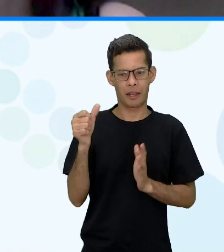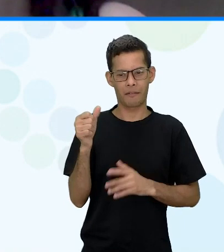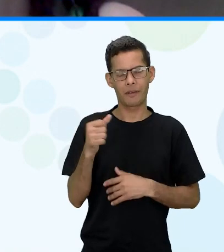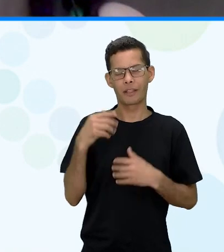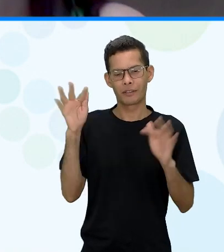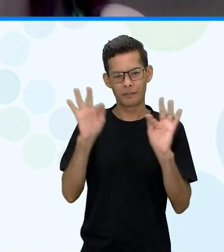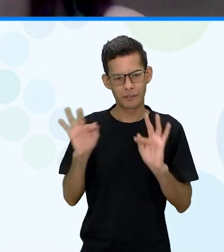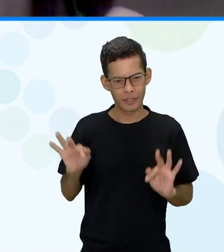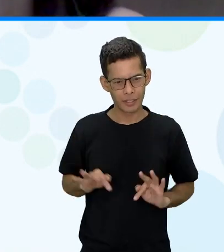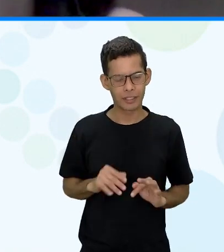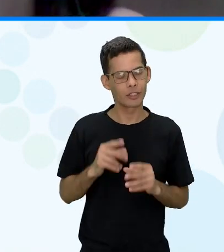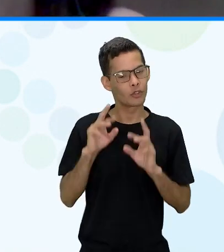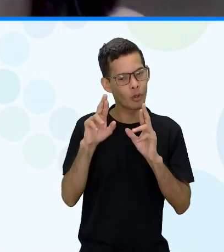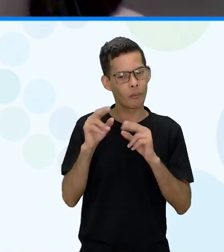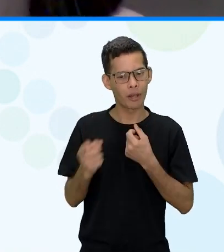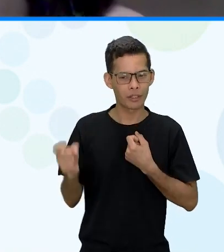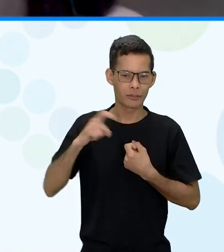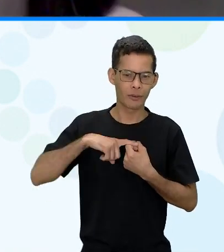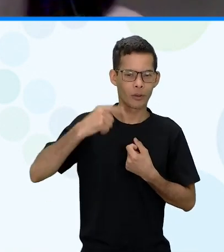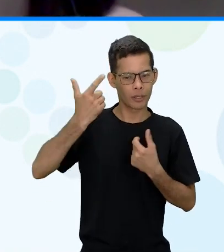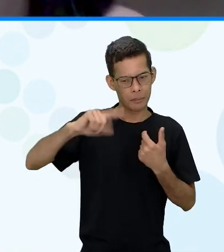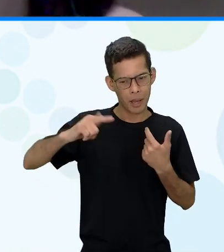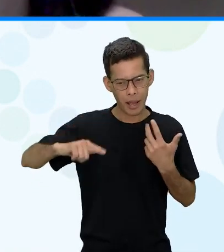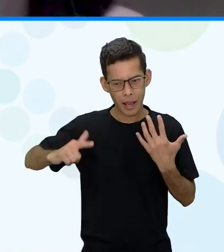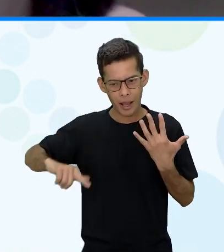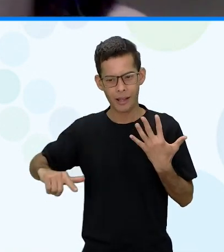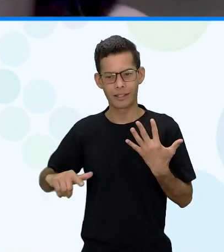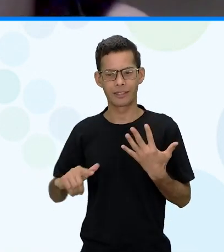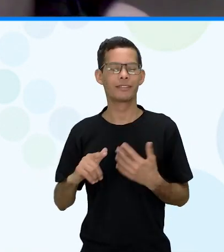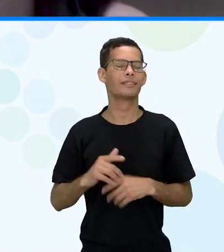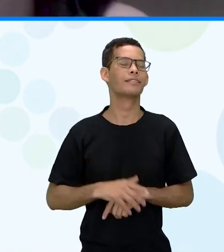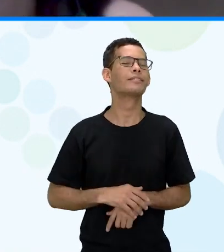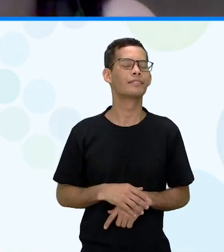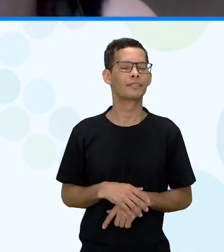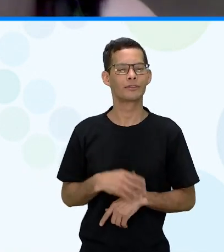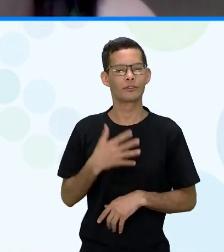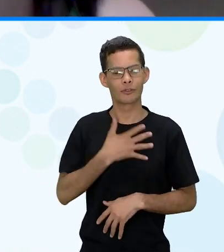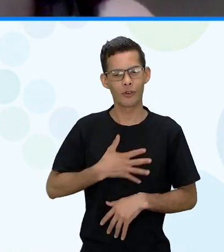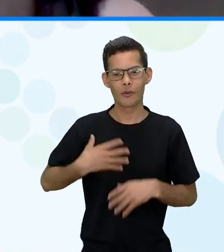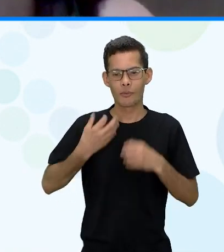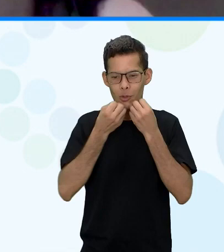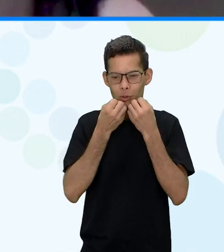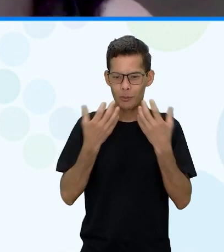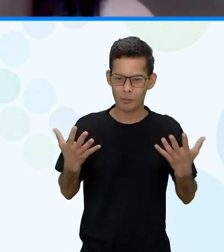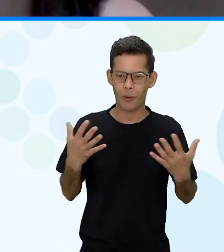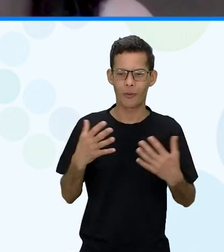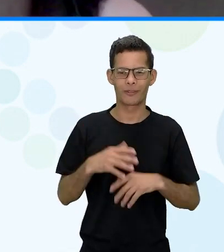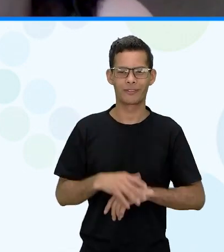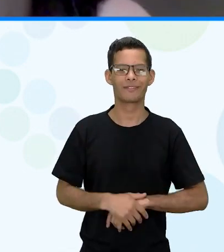felizes espero que você volte mais vezes foi muito boa sua contribuição